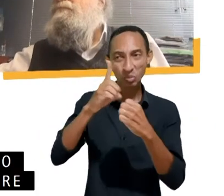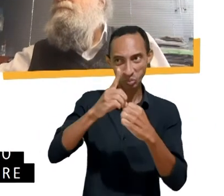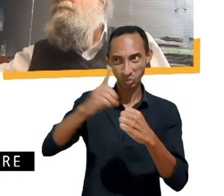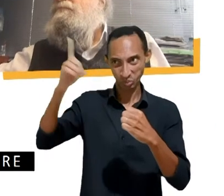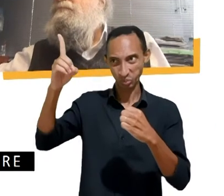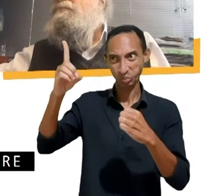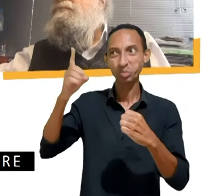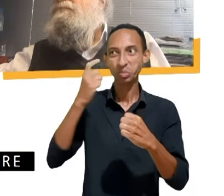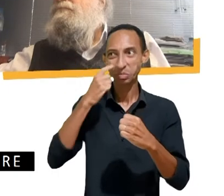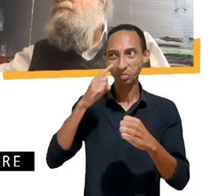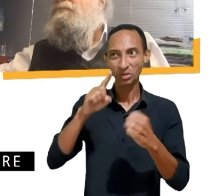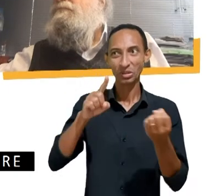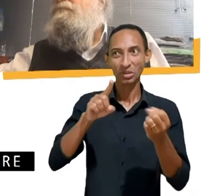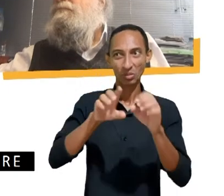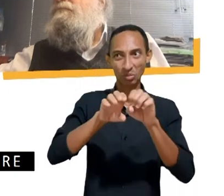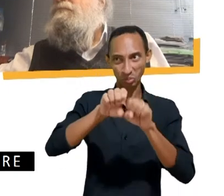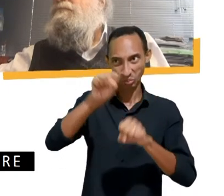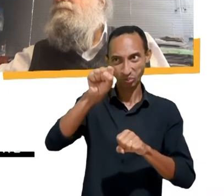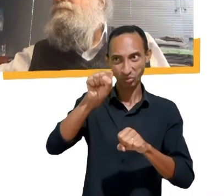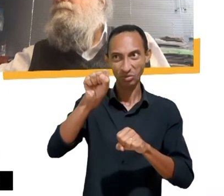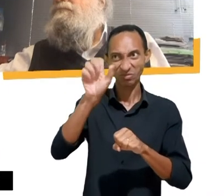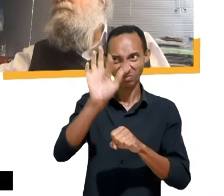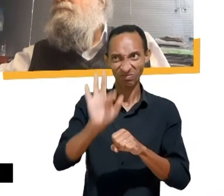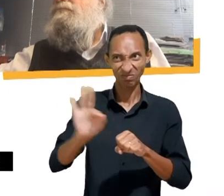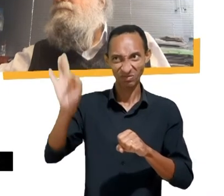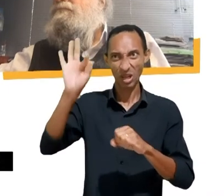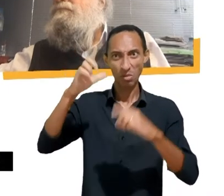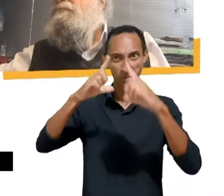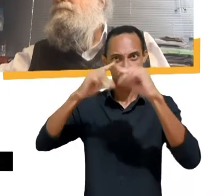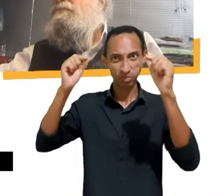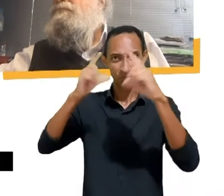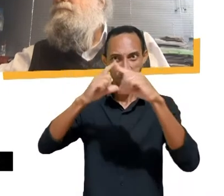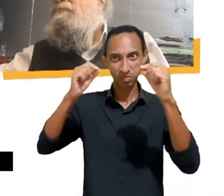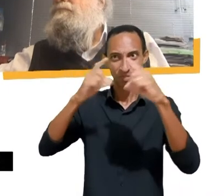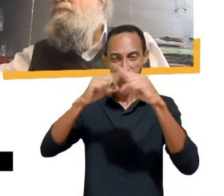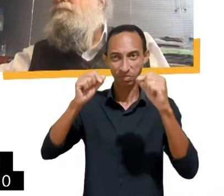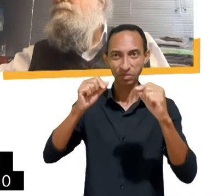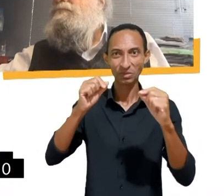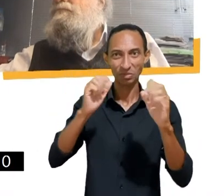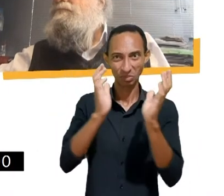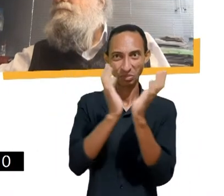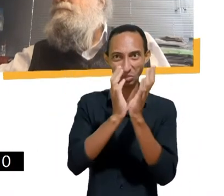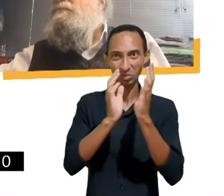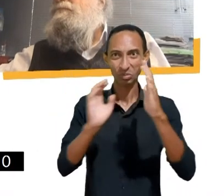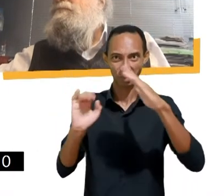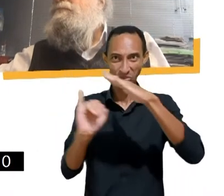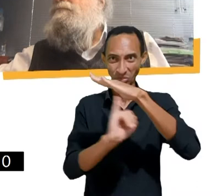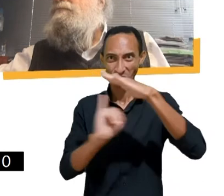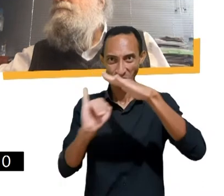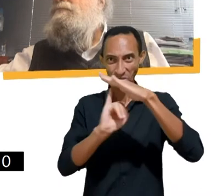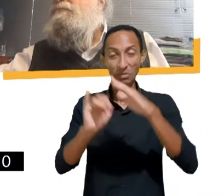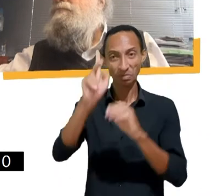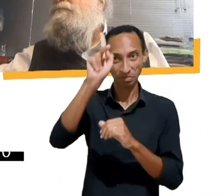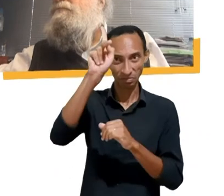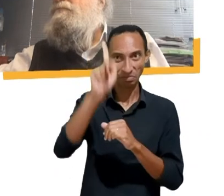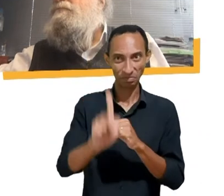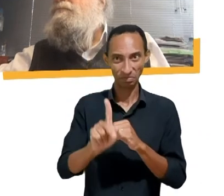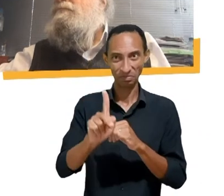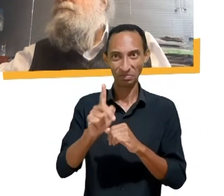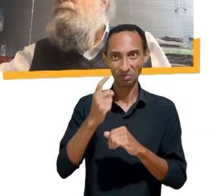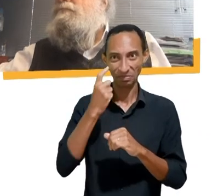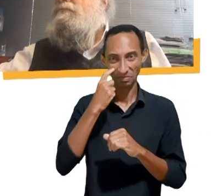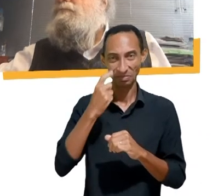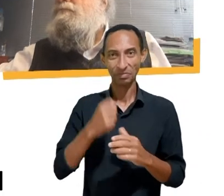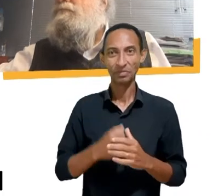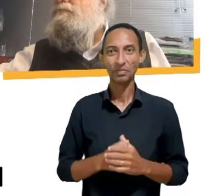Brasília, o NB, presidente do Instituto Beta, Internet e Democracia, ONG e integrante da Coalizão Direitos na Rede. Consultor sênior de